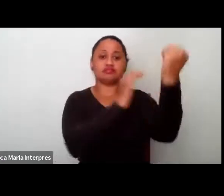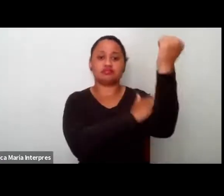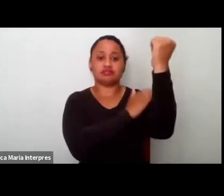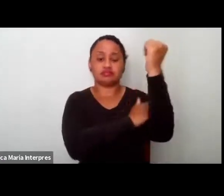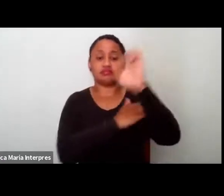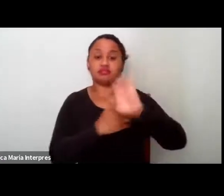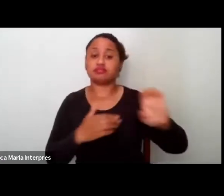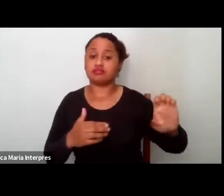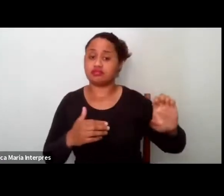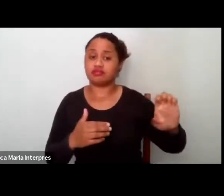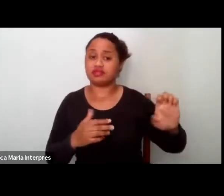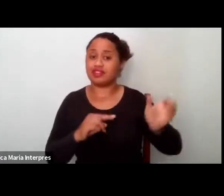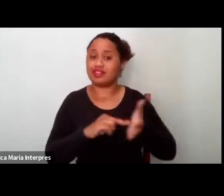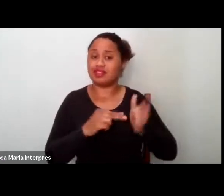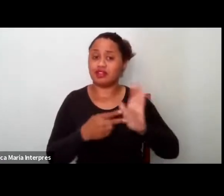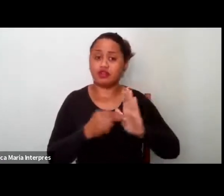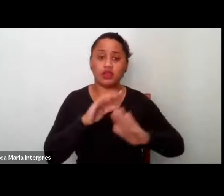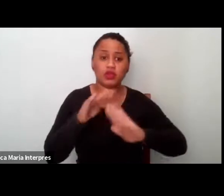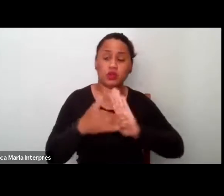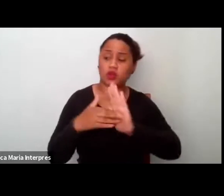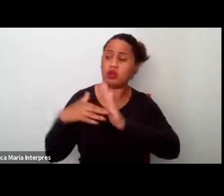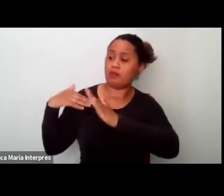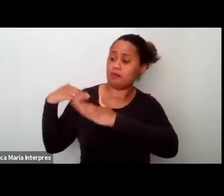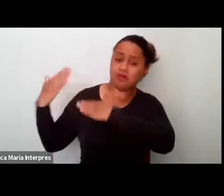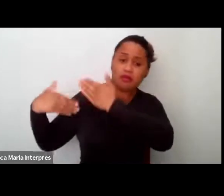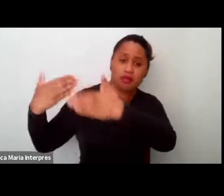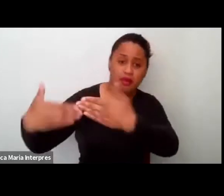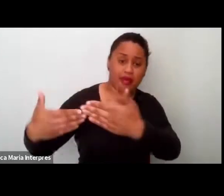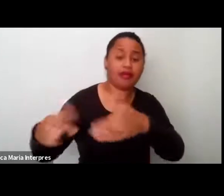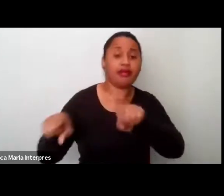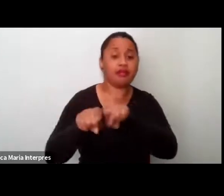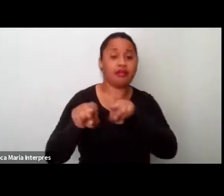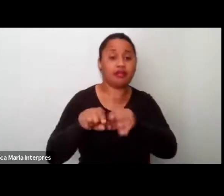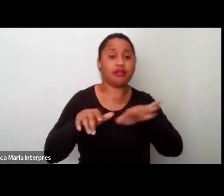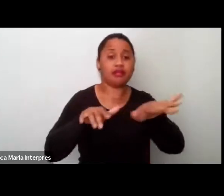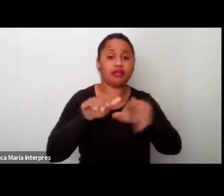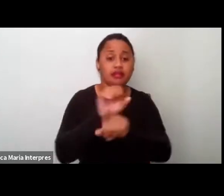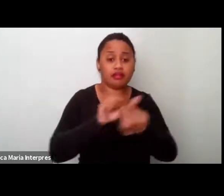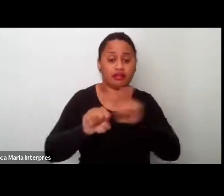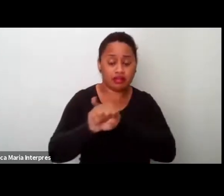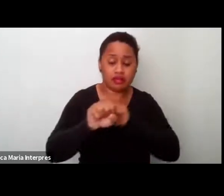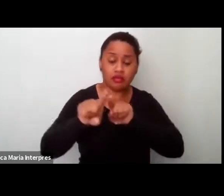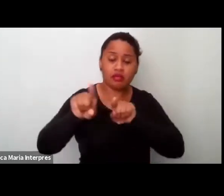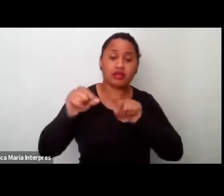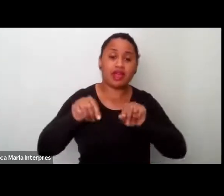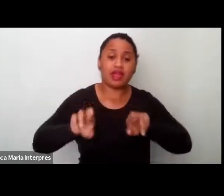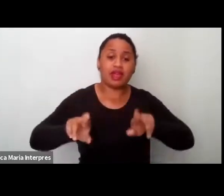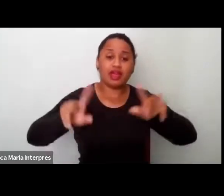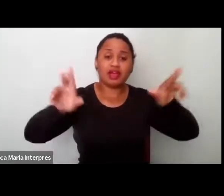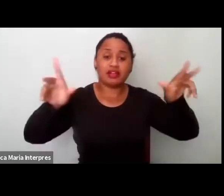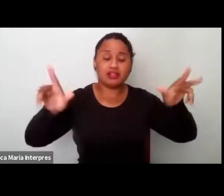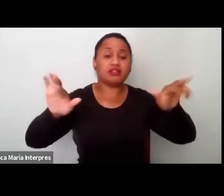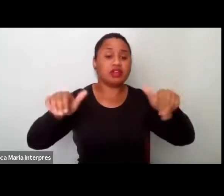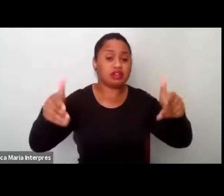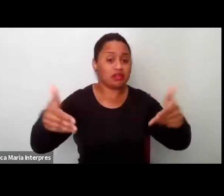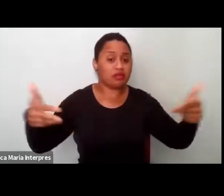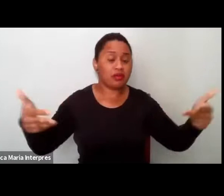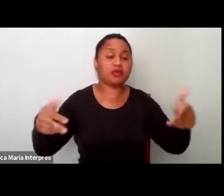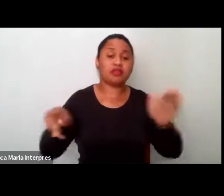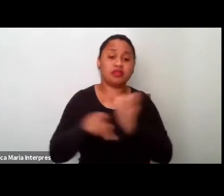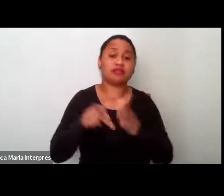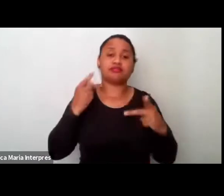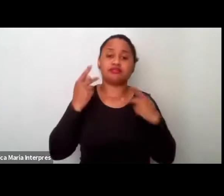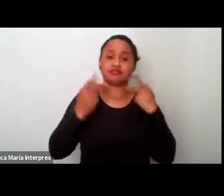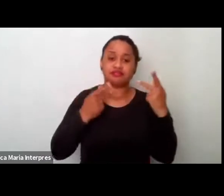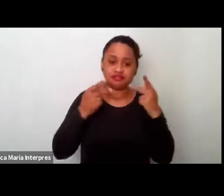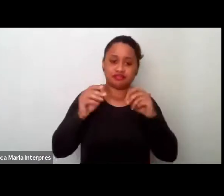desconsiderar toda uma trajetória também dos movimentos sociais de incorporação das diferenças como marco legal da política educacional.